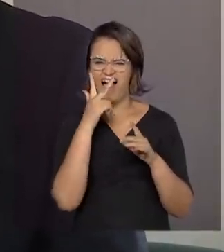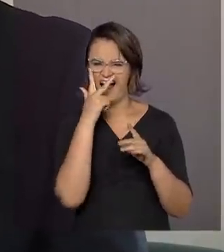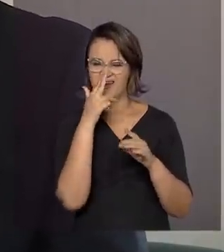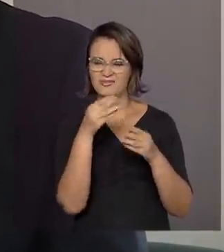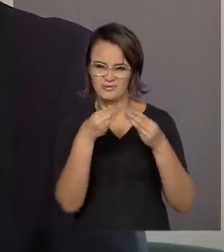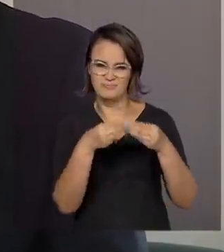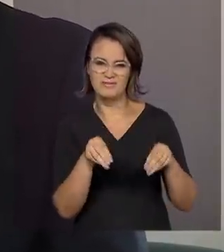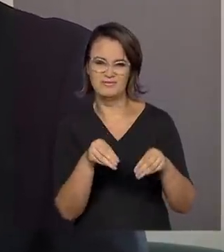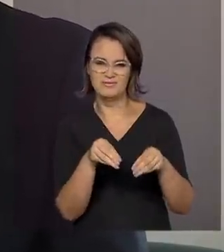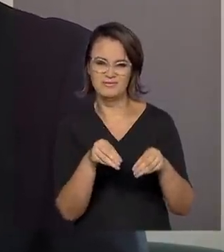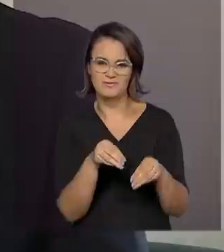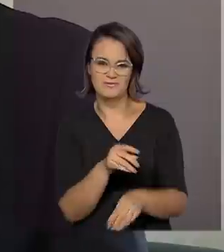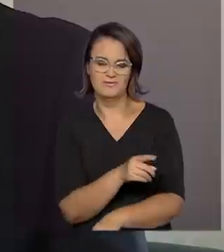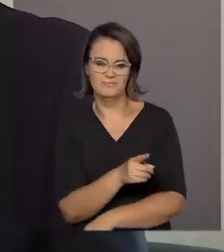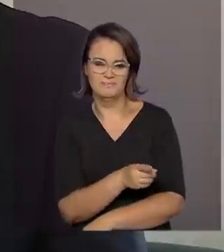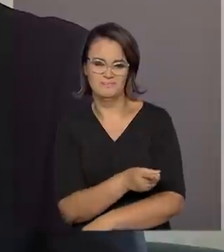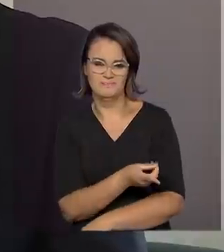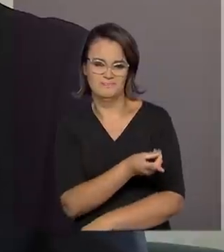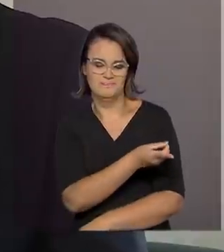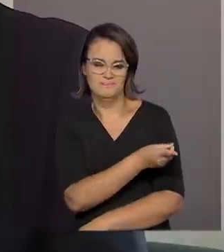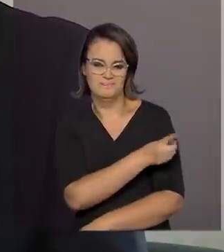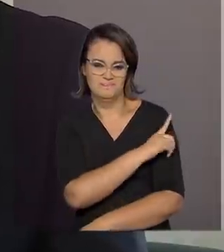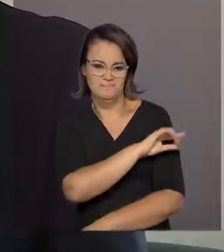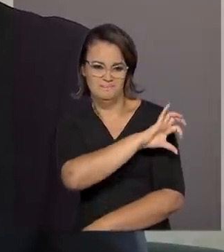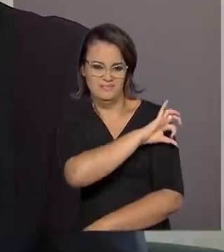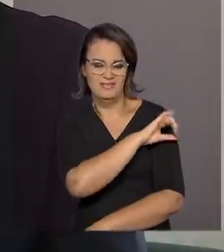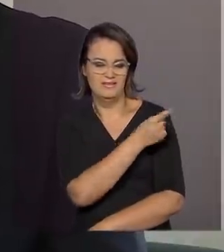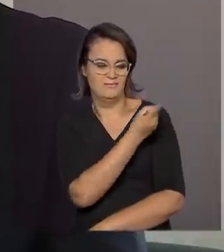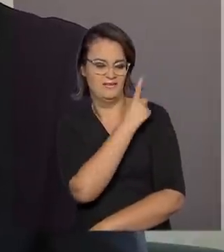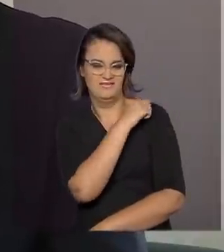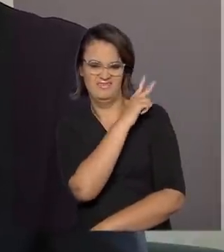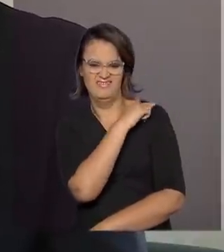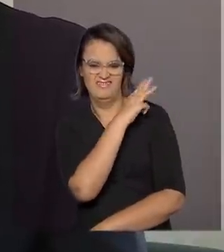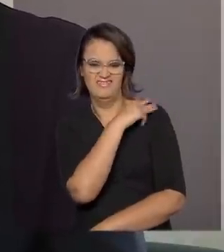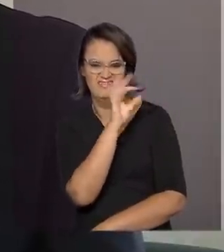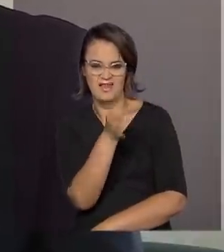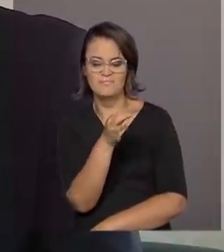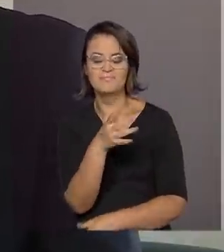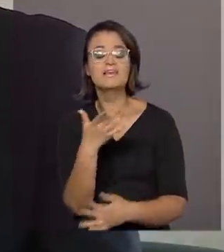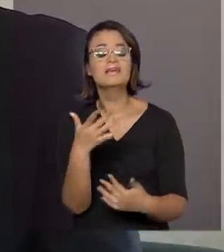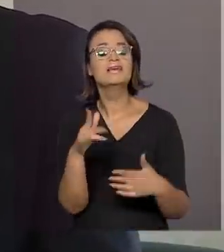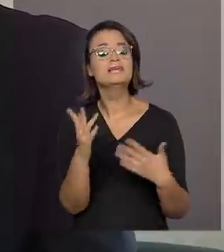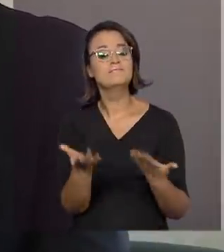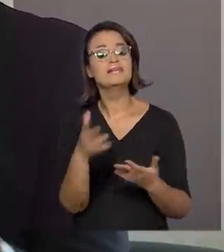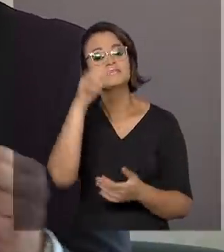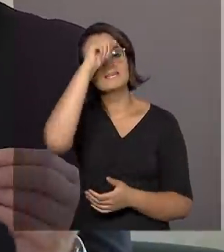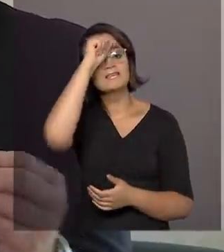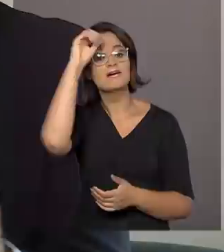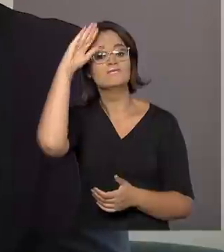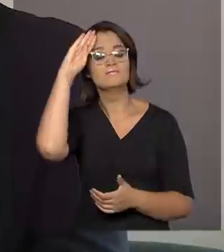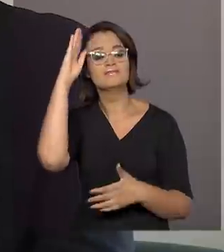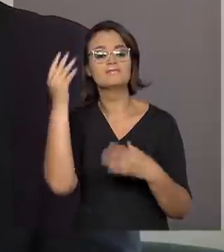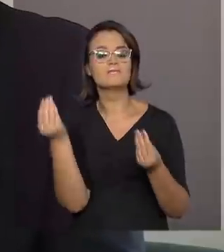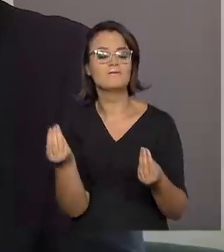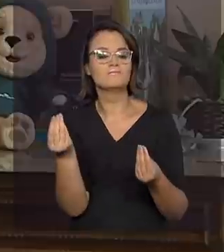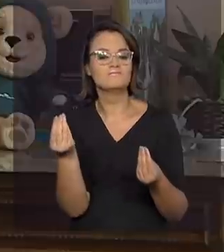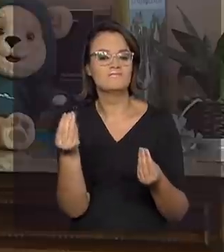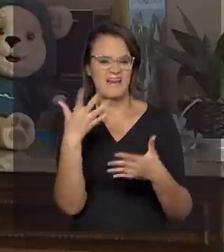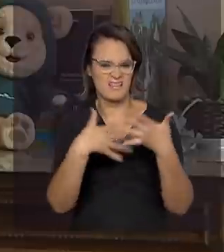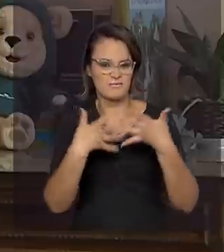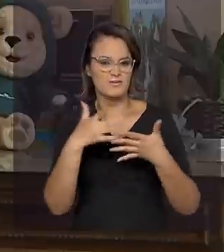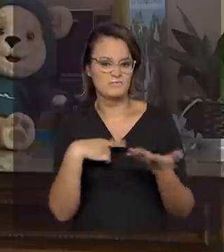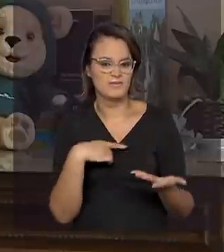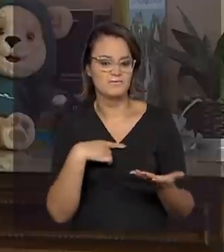médio. Em relação à alfabetização, como é que ficou essa questão? Pode ter atrapalhado? Isso pode ser revertido?